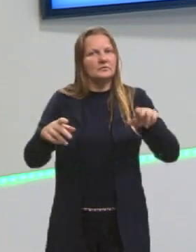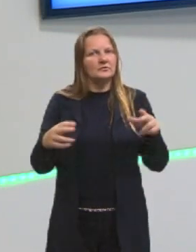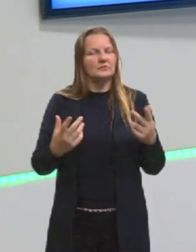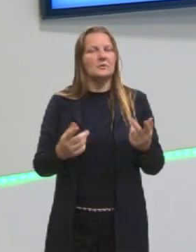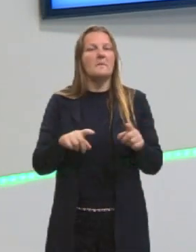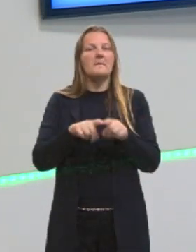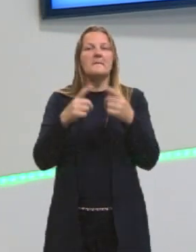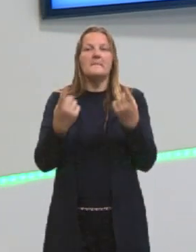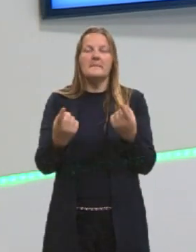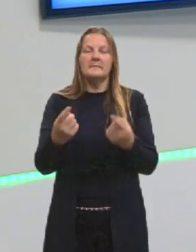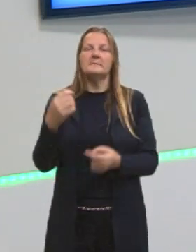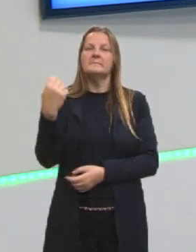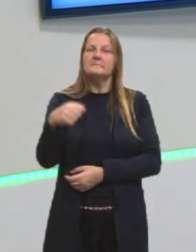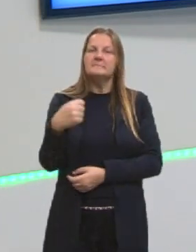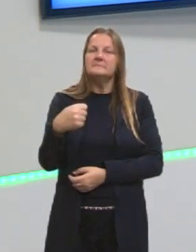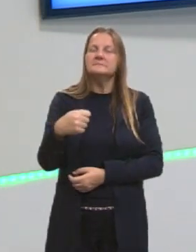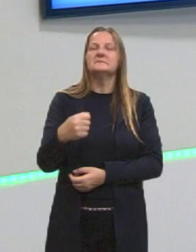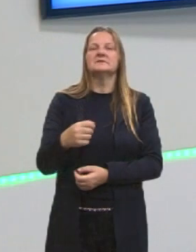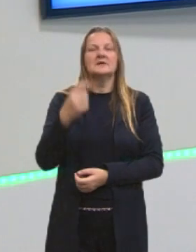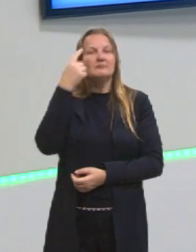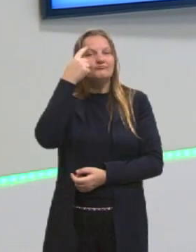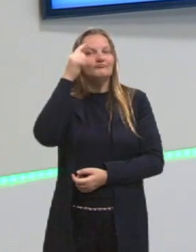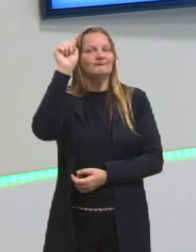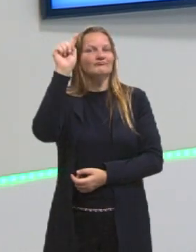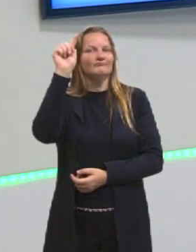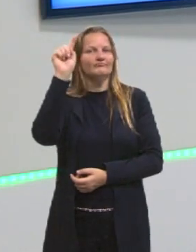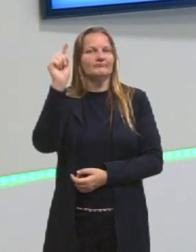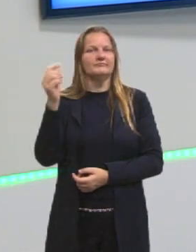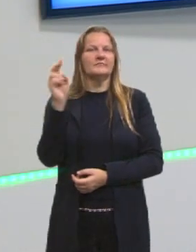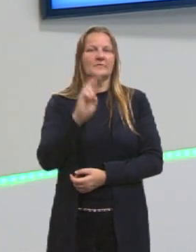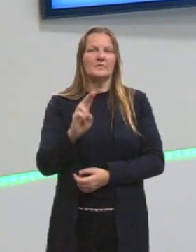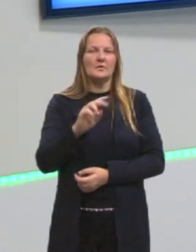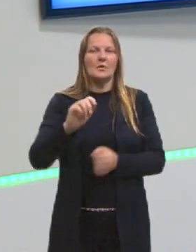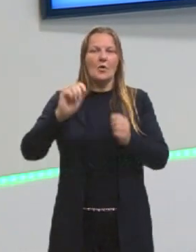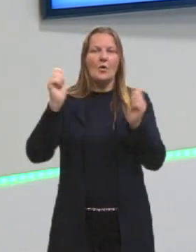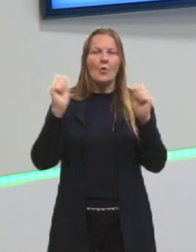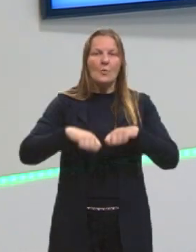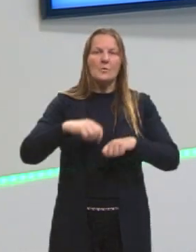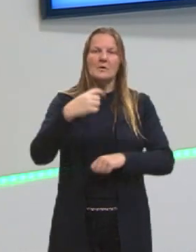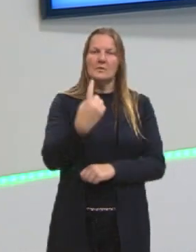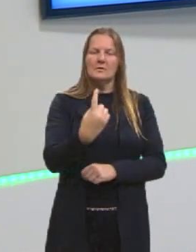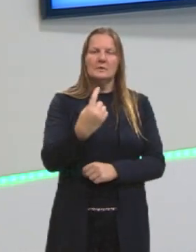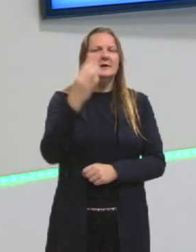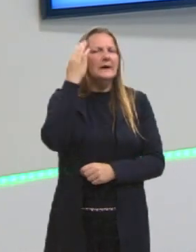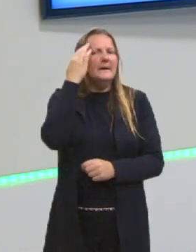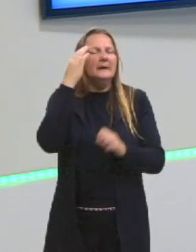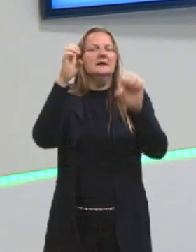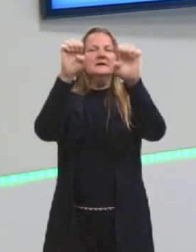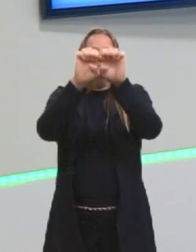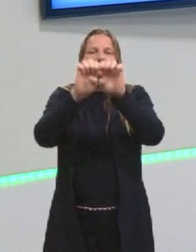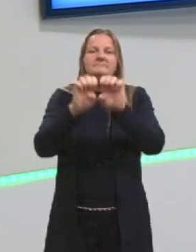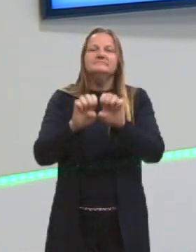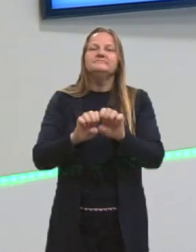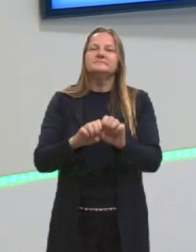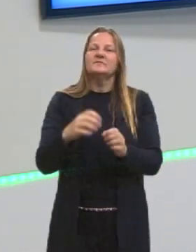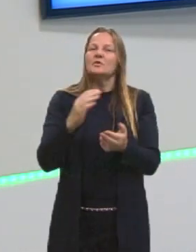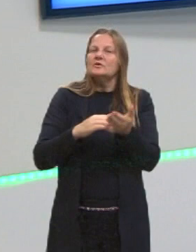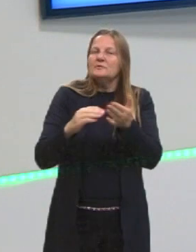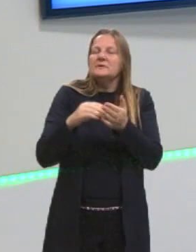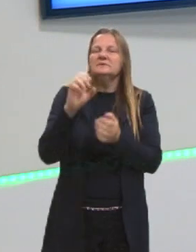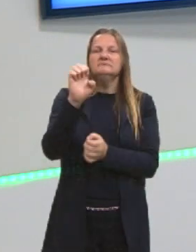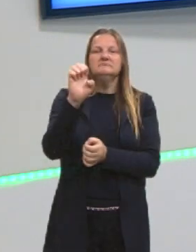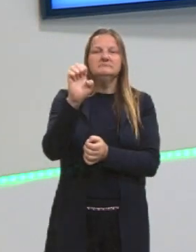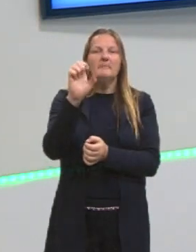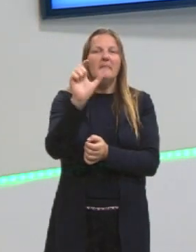mas a gente pega essa ideia da competência 1 para pensar no estrangeirismo, por quê? Porque a gente precisa